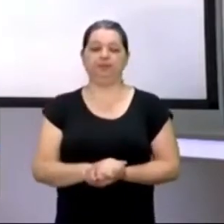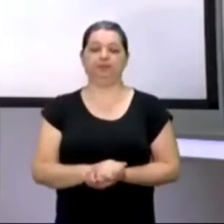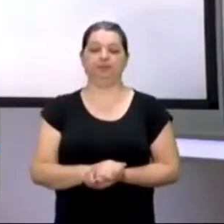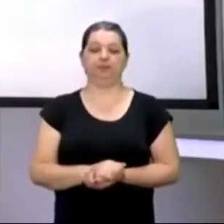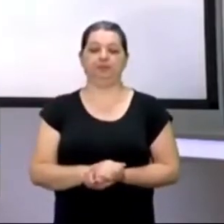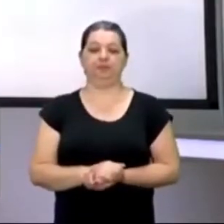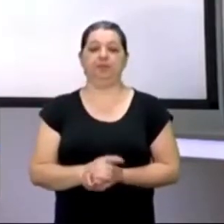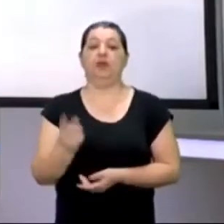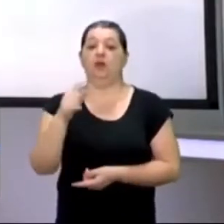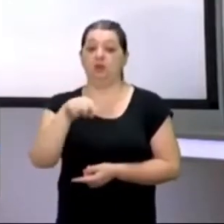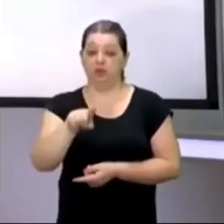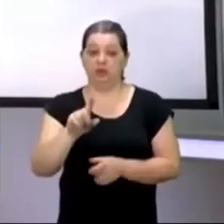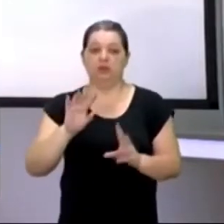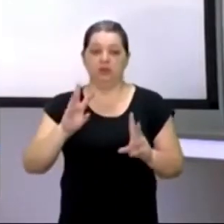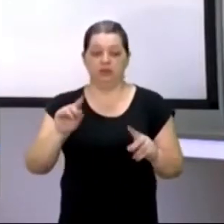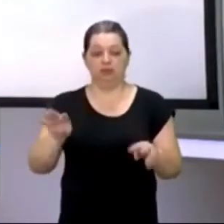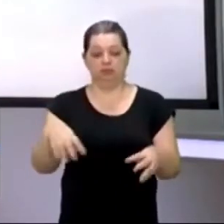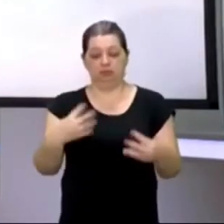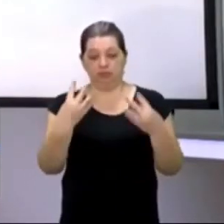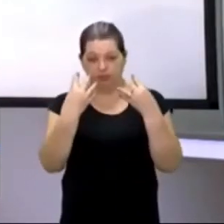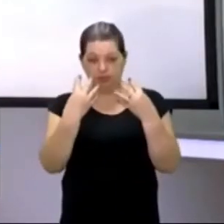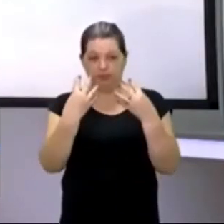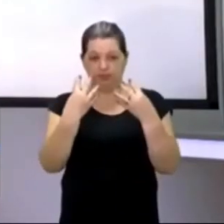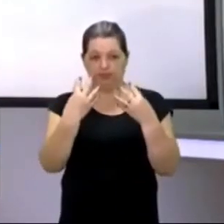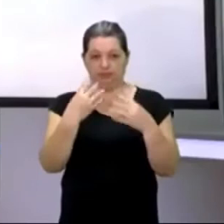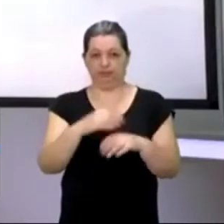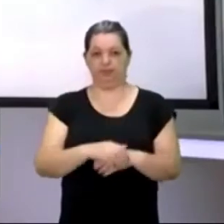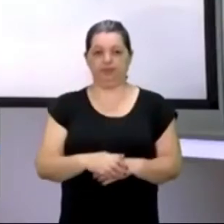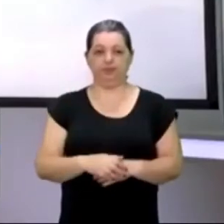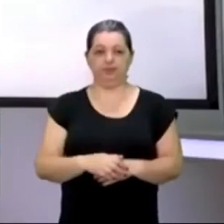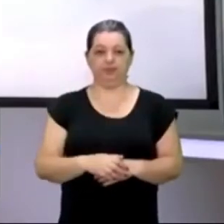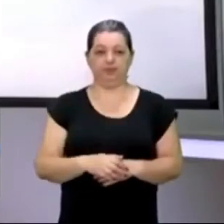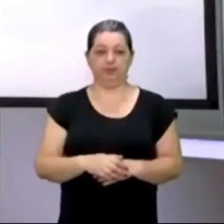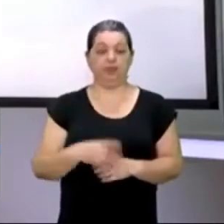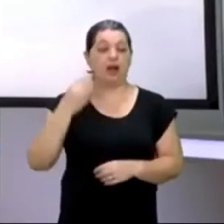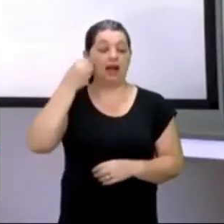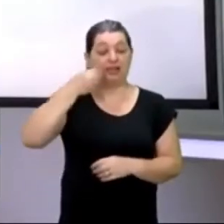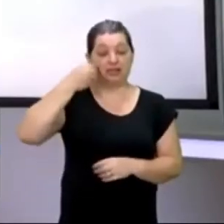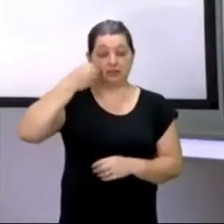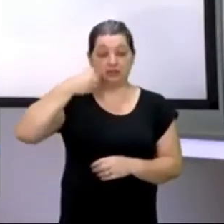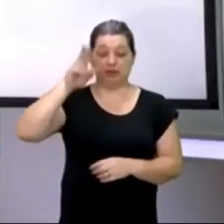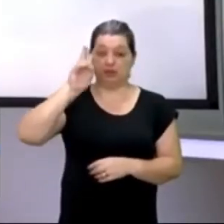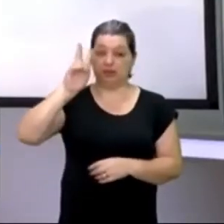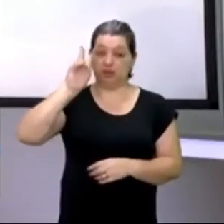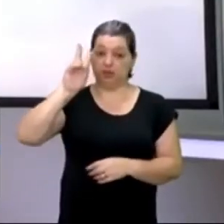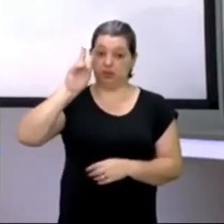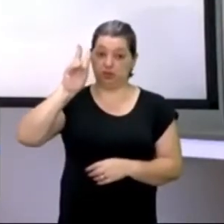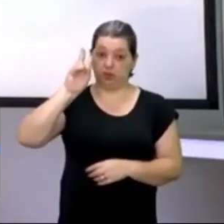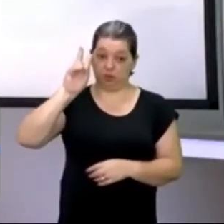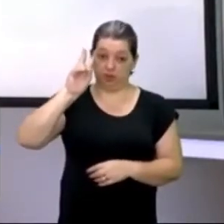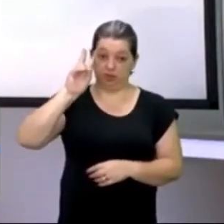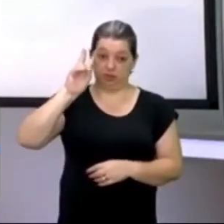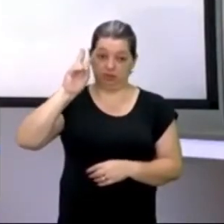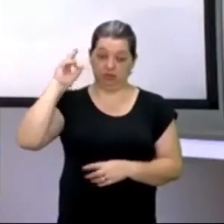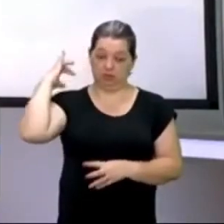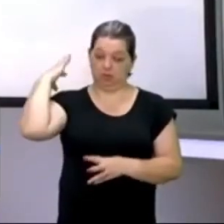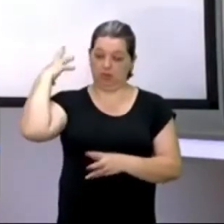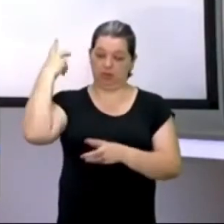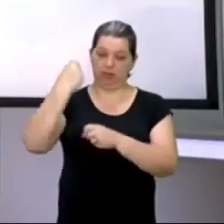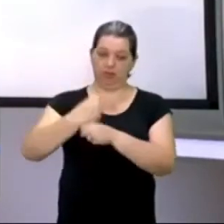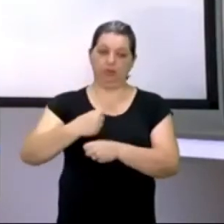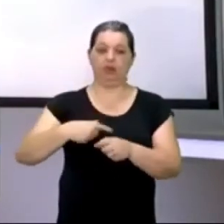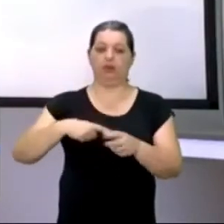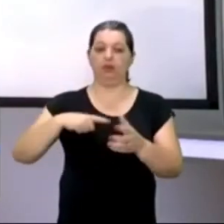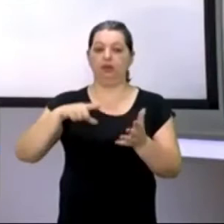vocês todos que estão aqui comigo, estão vivendo uma experiência histórica, que ela vai constar nos livros de história, com